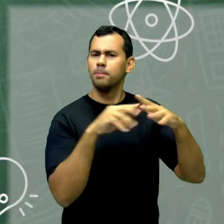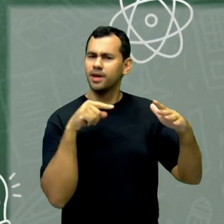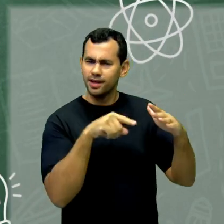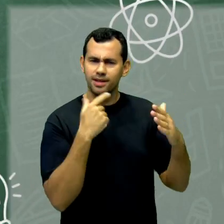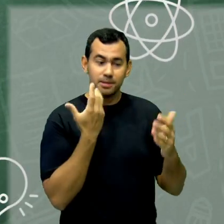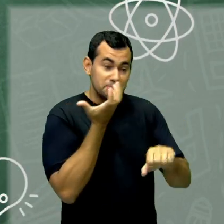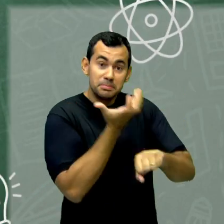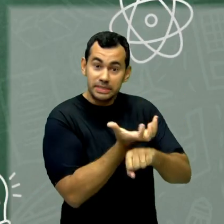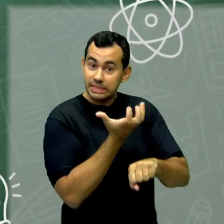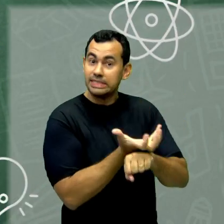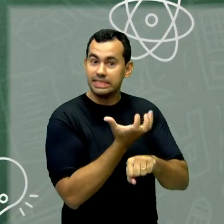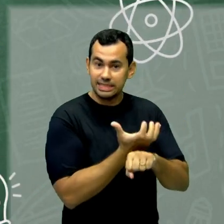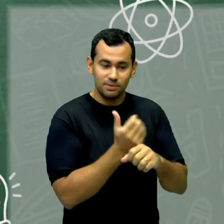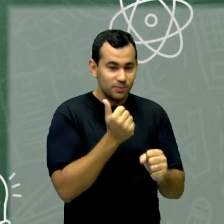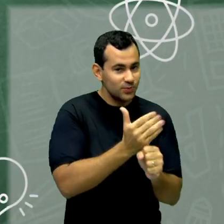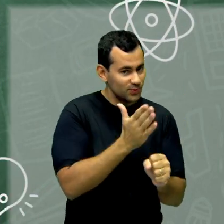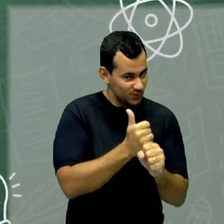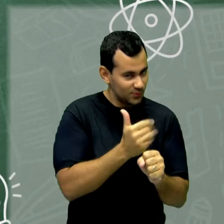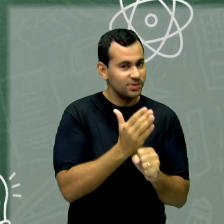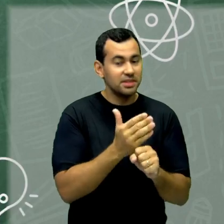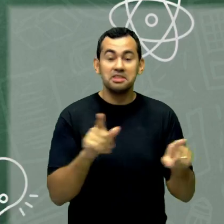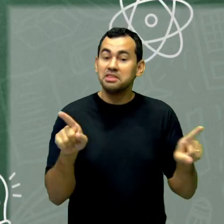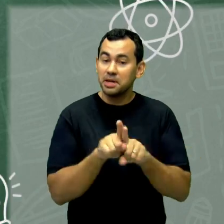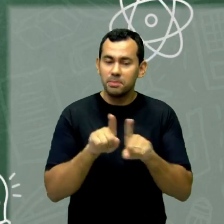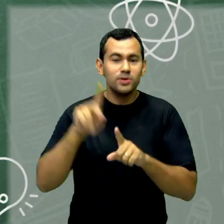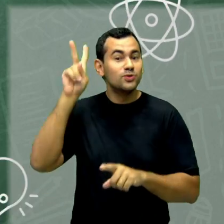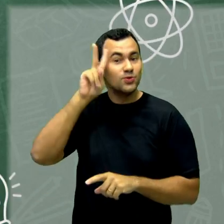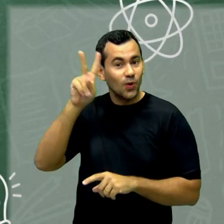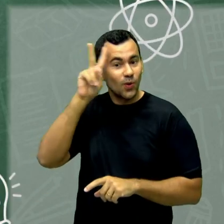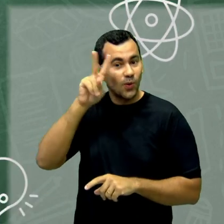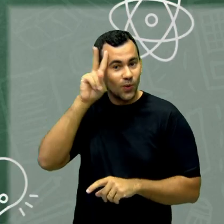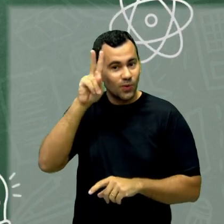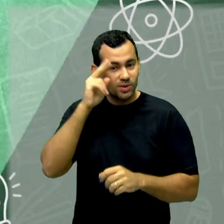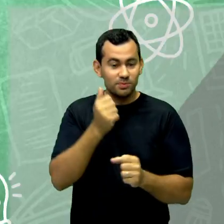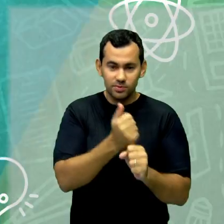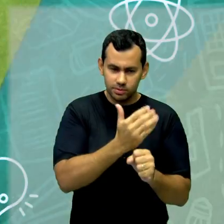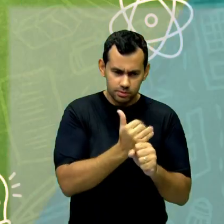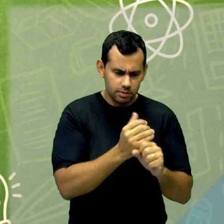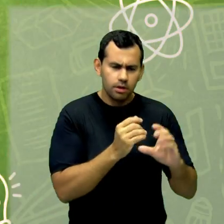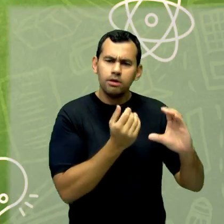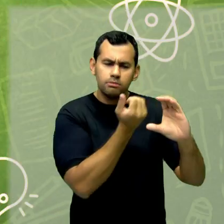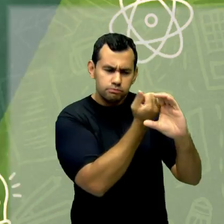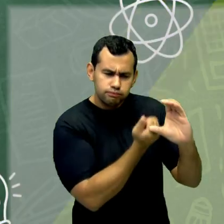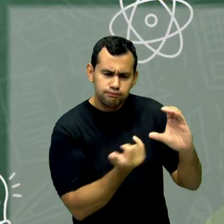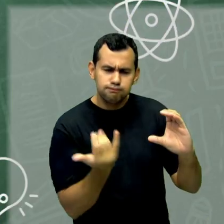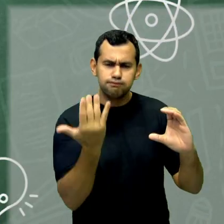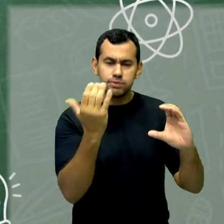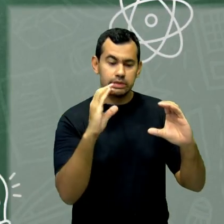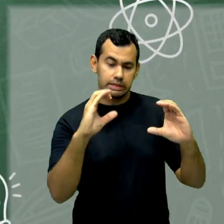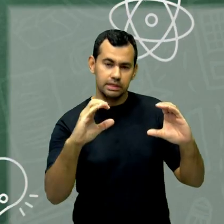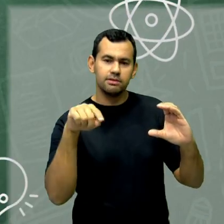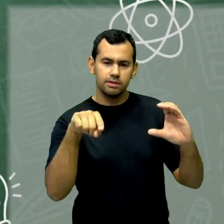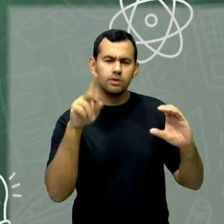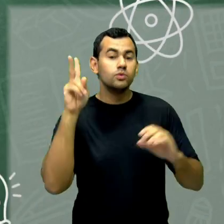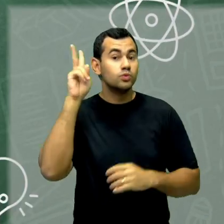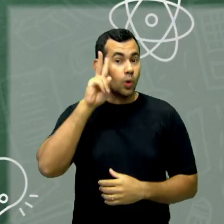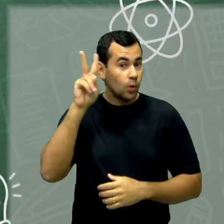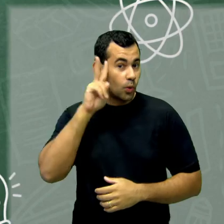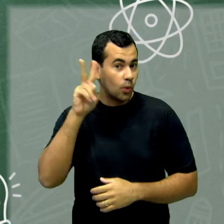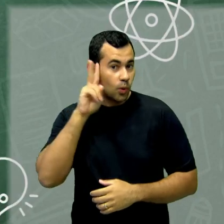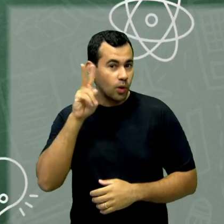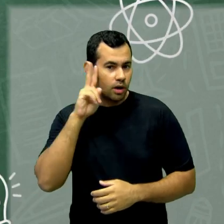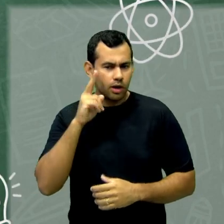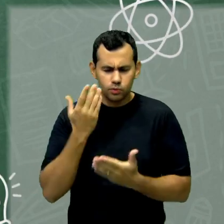top. Vai passar por aqui o professor Leandro com a aula de Biologia sobre ciclo do carbono e o professor Pedro Turco com a aula de